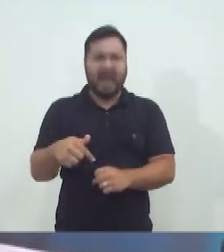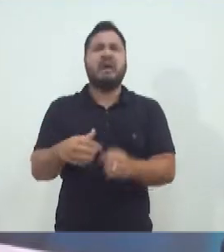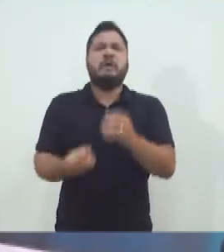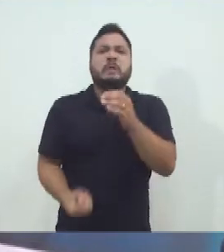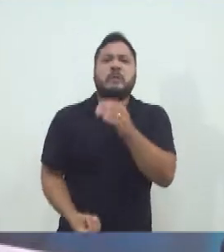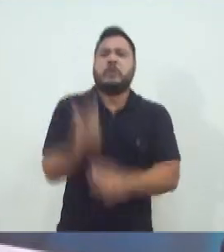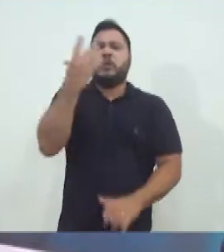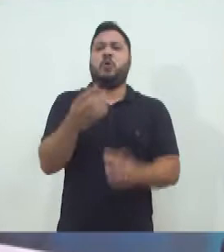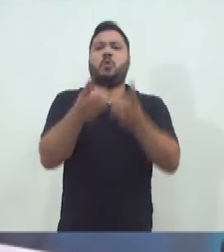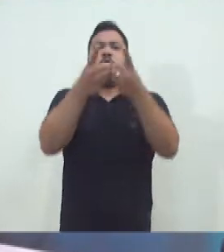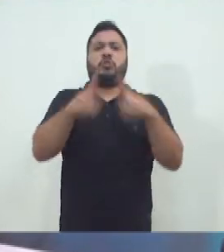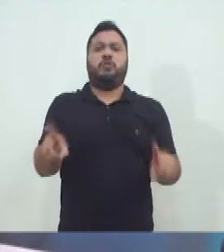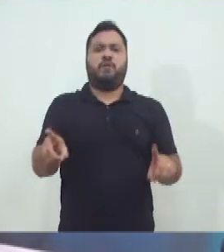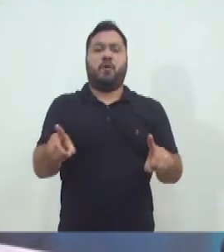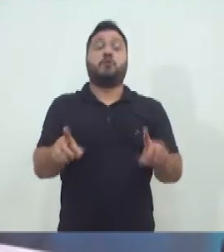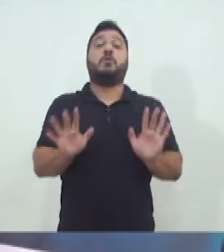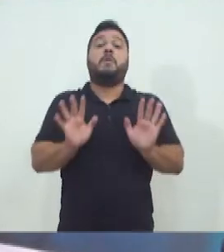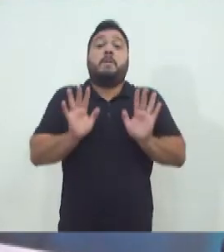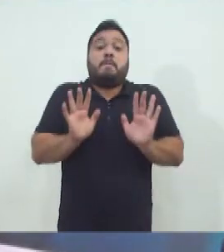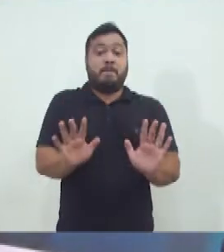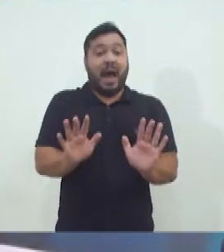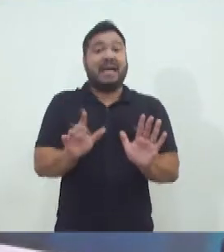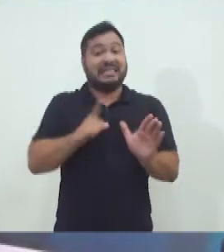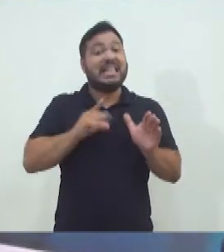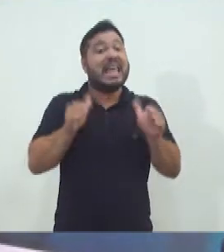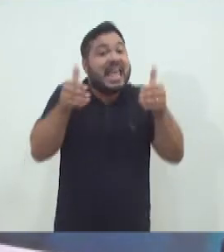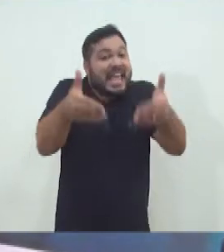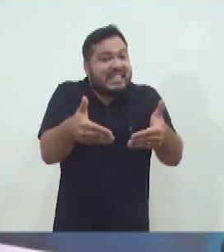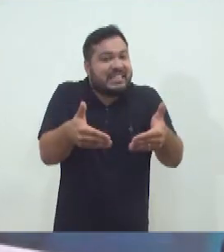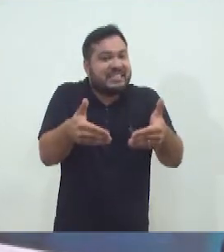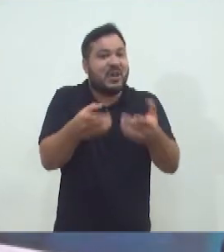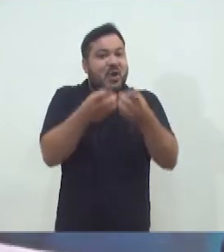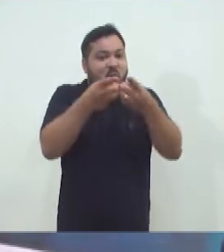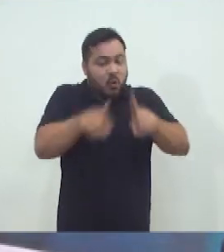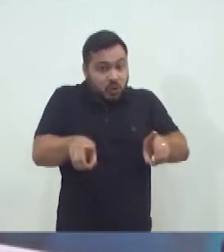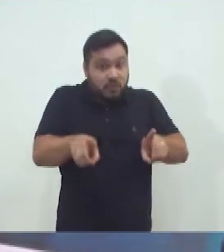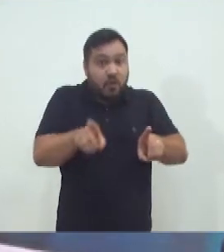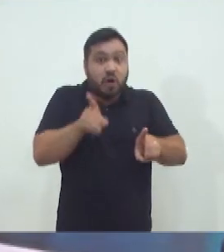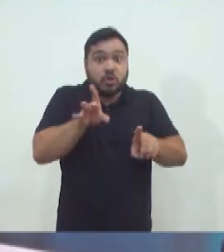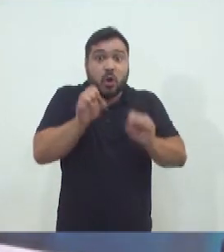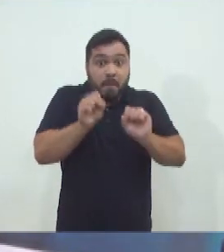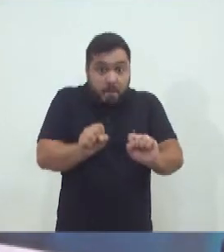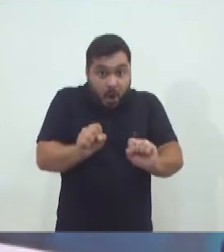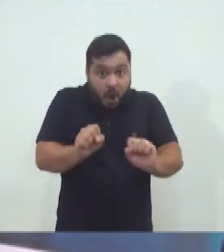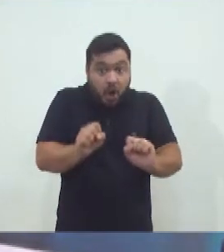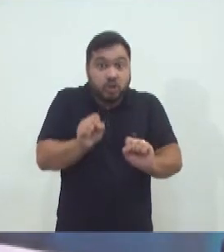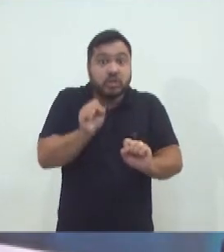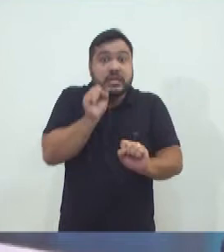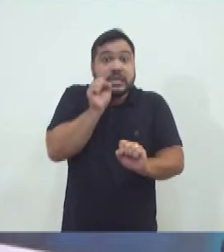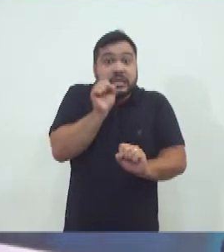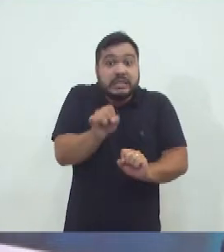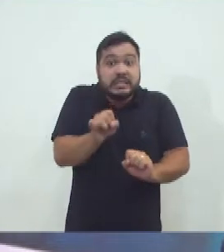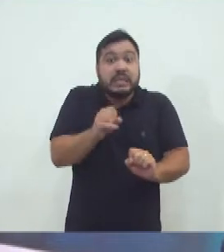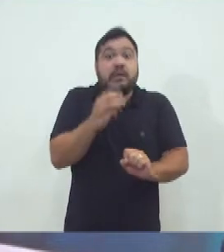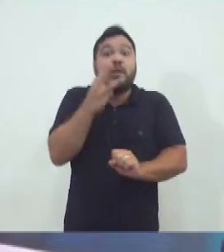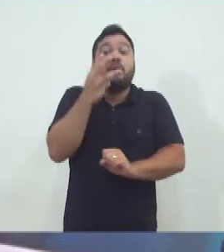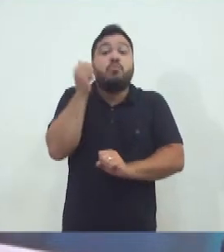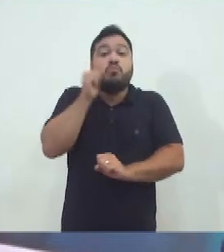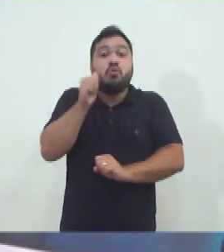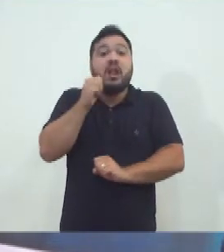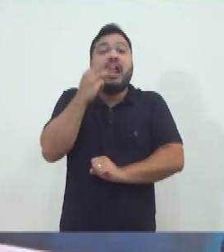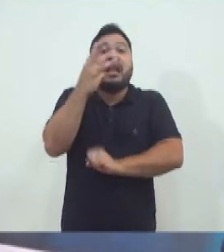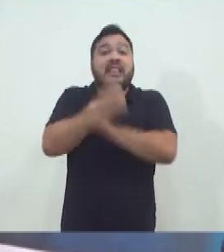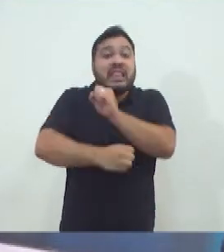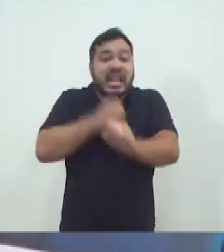finalmente instituído o divórcio, porém com restrições ainda. O divórcio só poderia ser concedido depois de 3